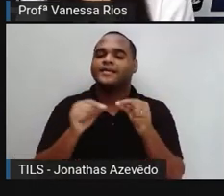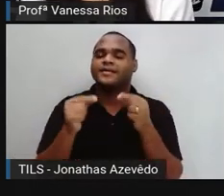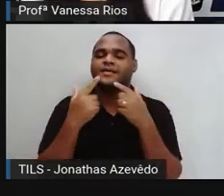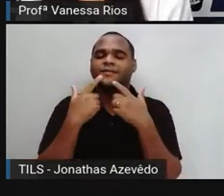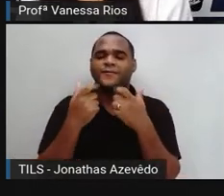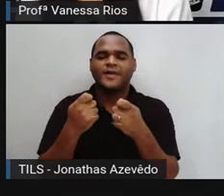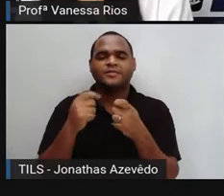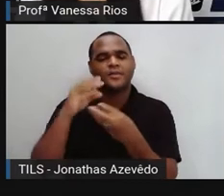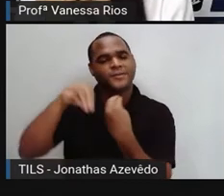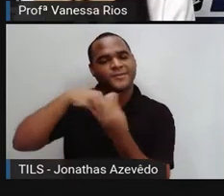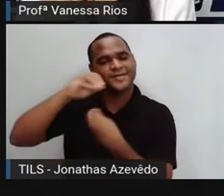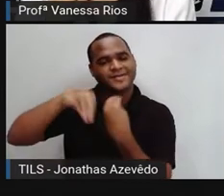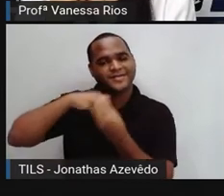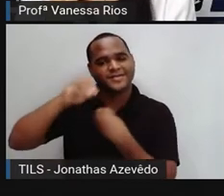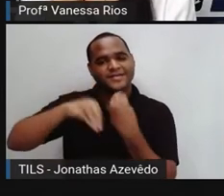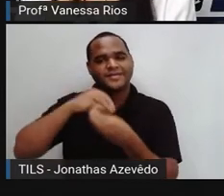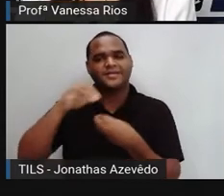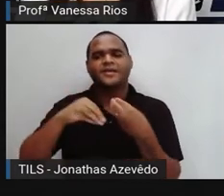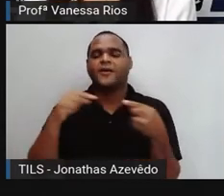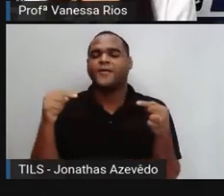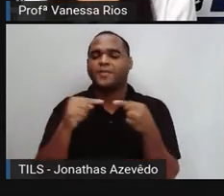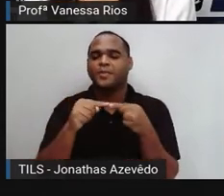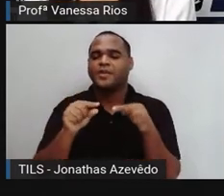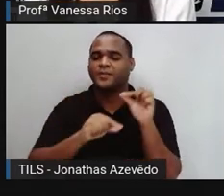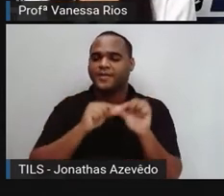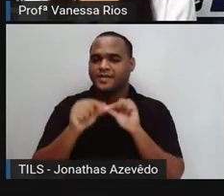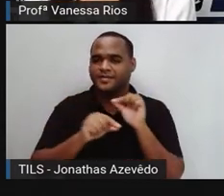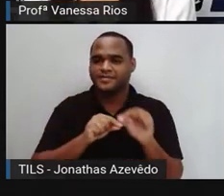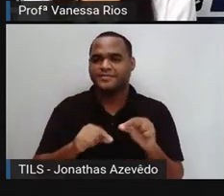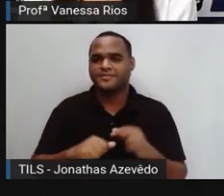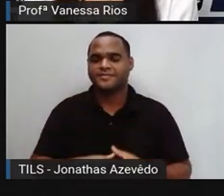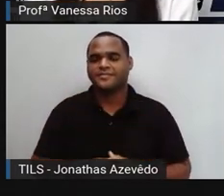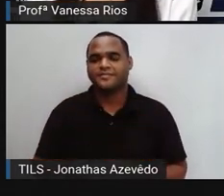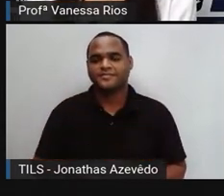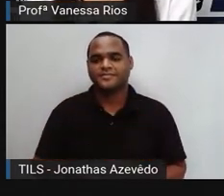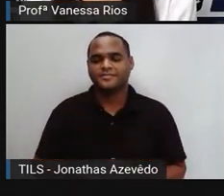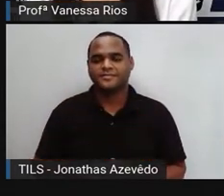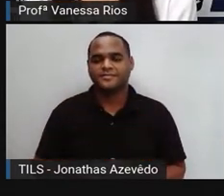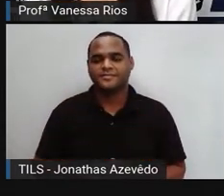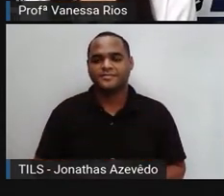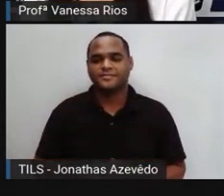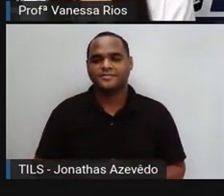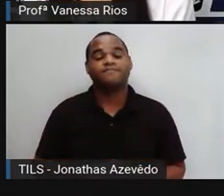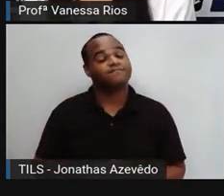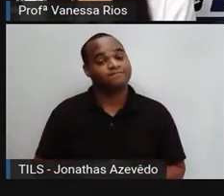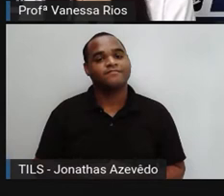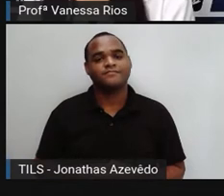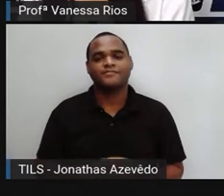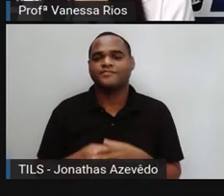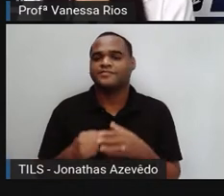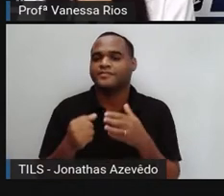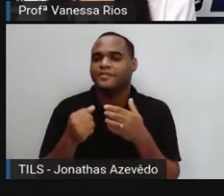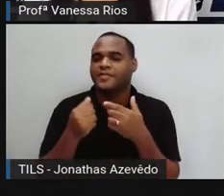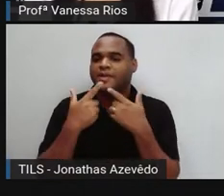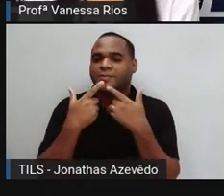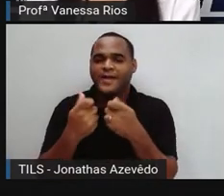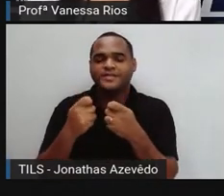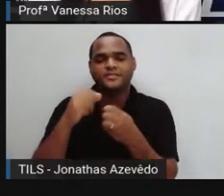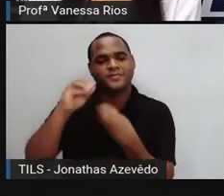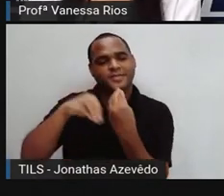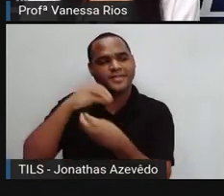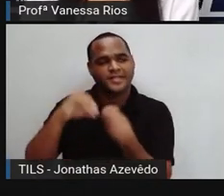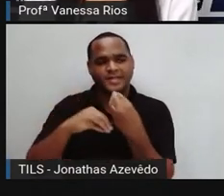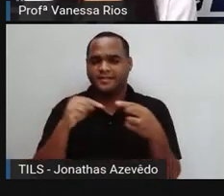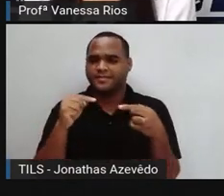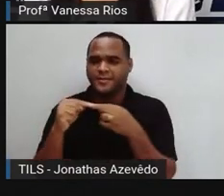mistura. Então, quando falar aí a linguagem mista, né? Por sua vez, é uma combinação das linguagens